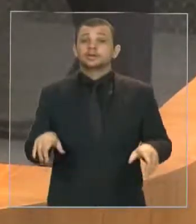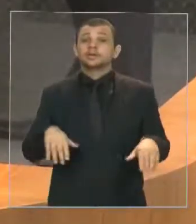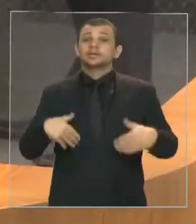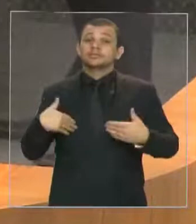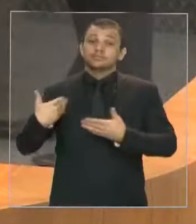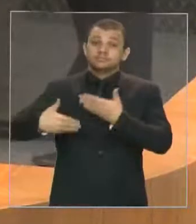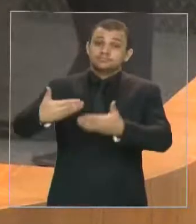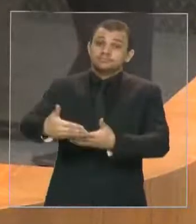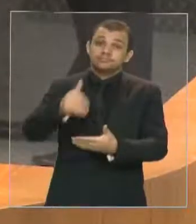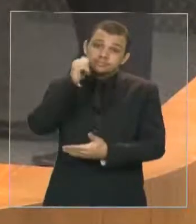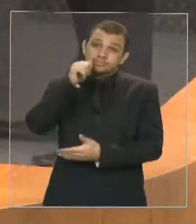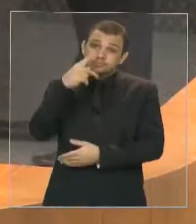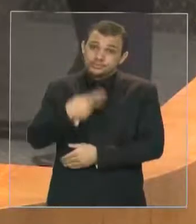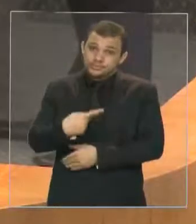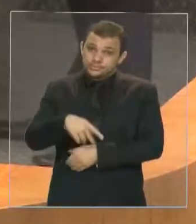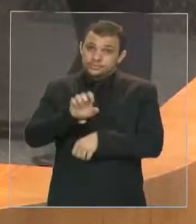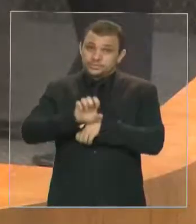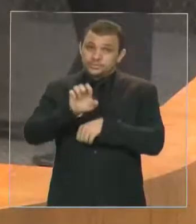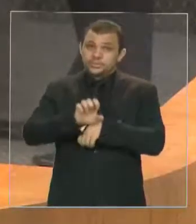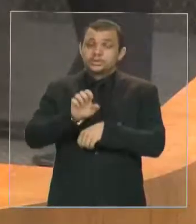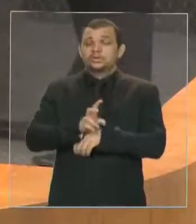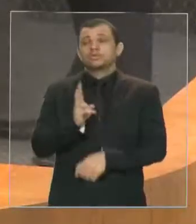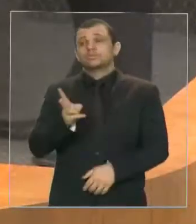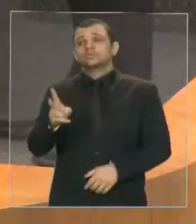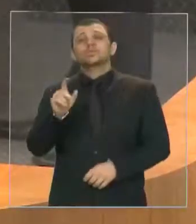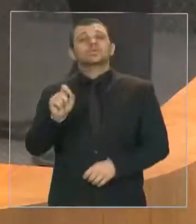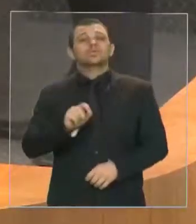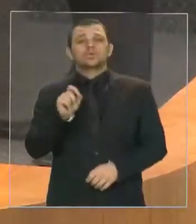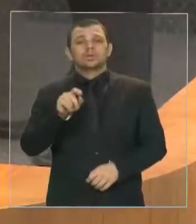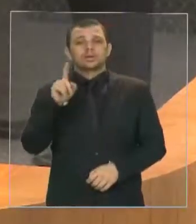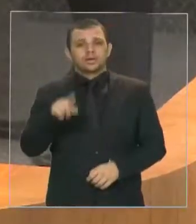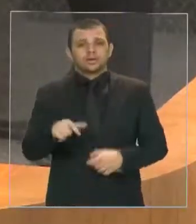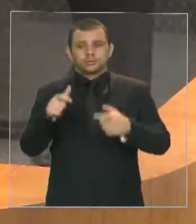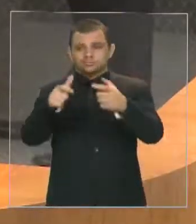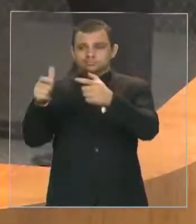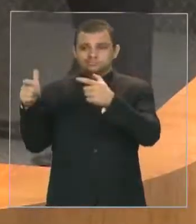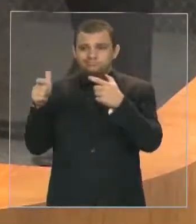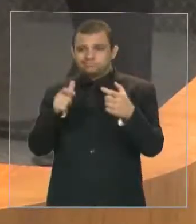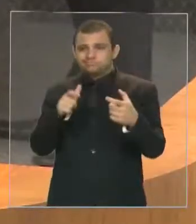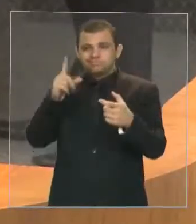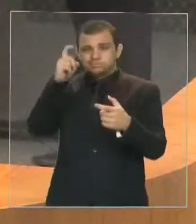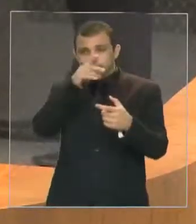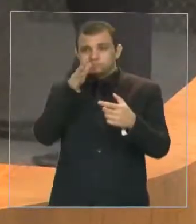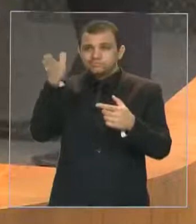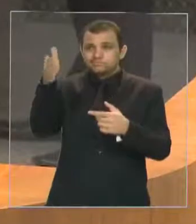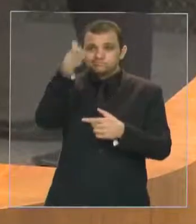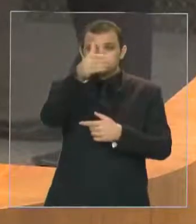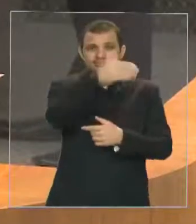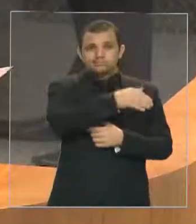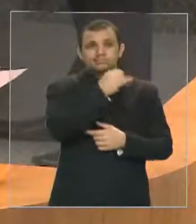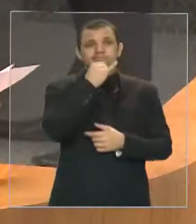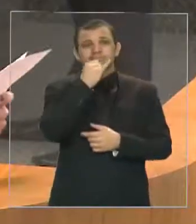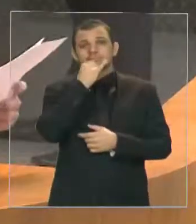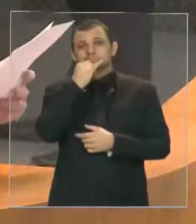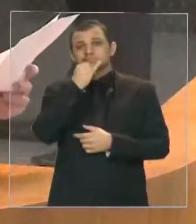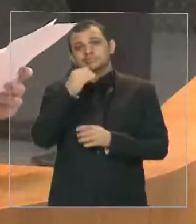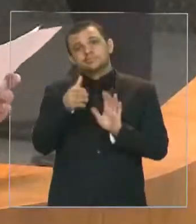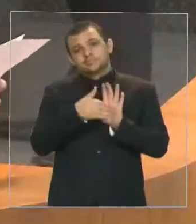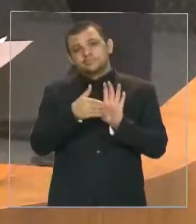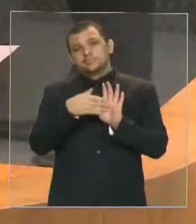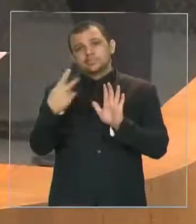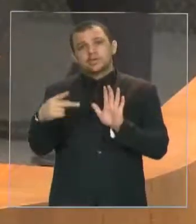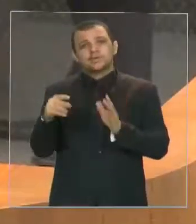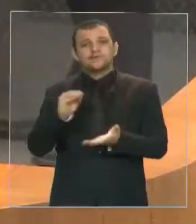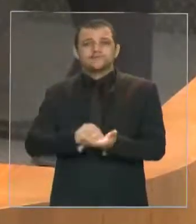continuam sem um aparelho público que as atenda em forma de complexo, como a Casa da Mulher Brasileira se propõe. Os